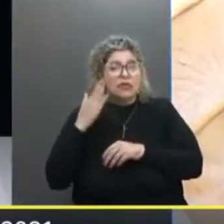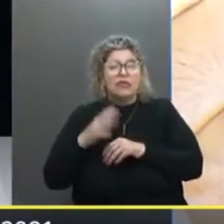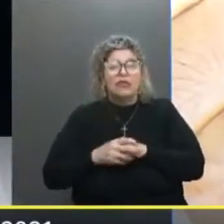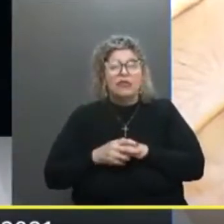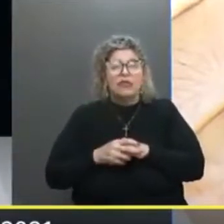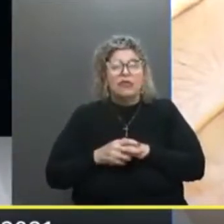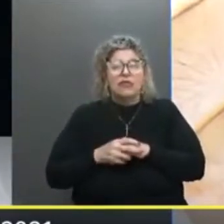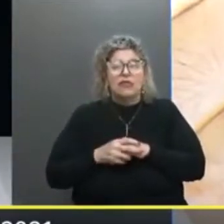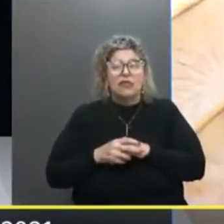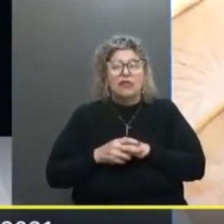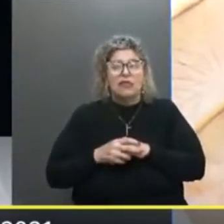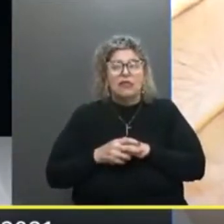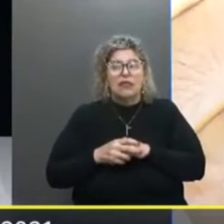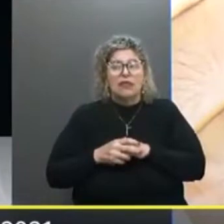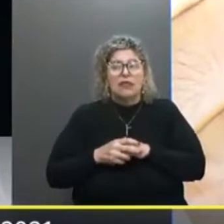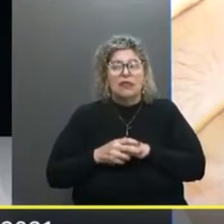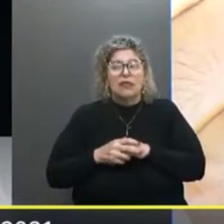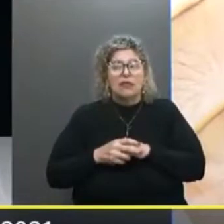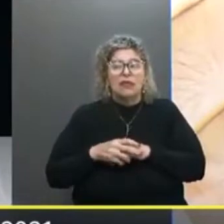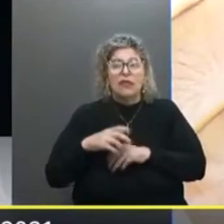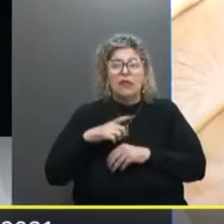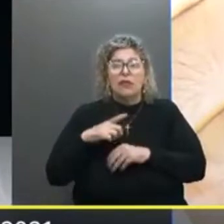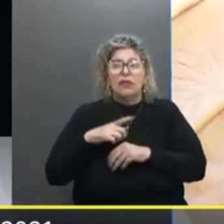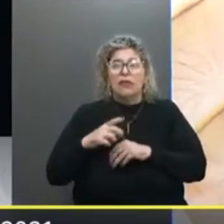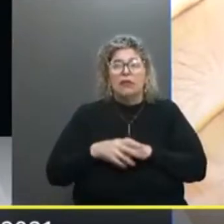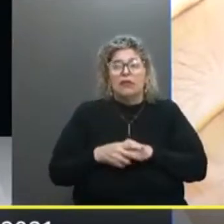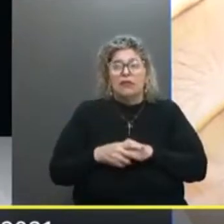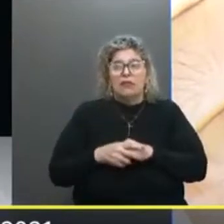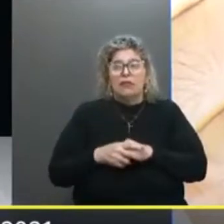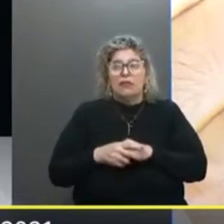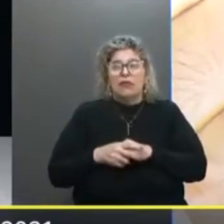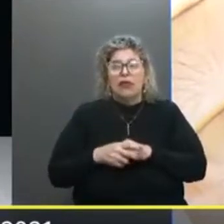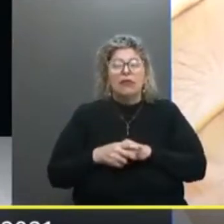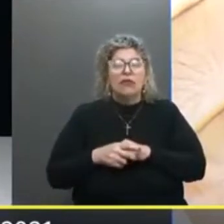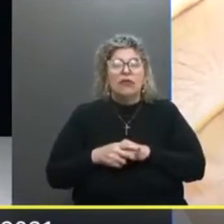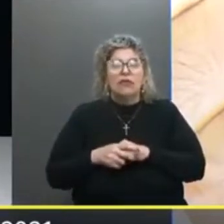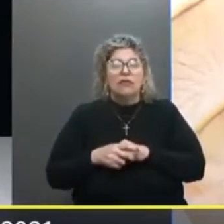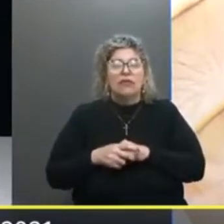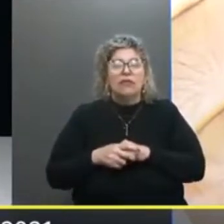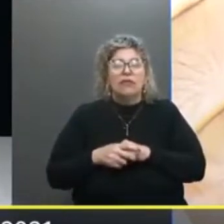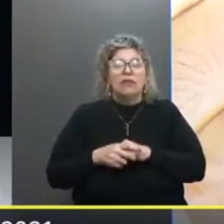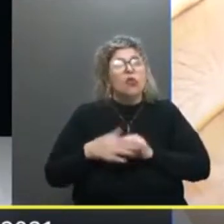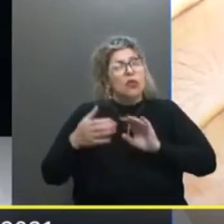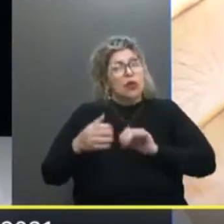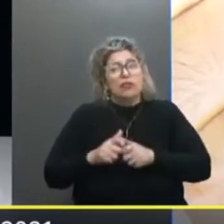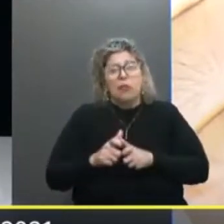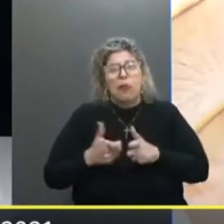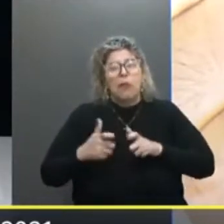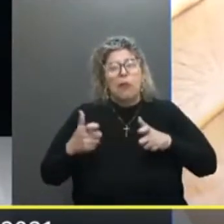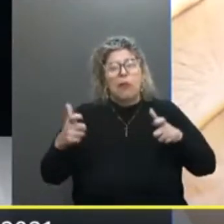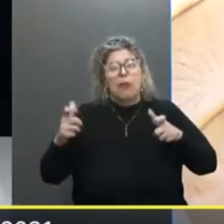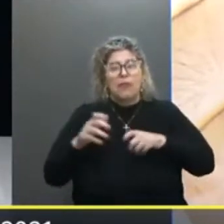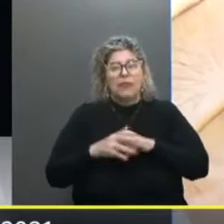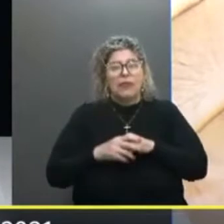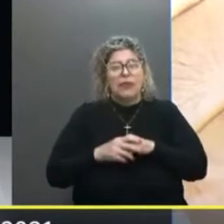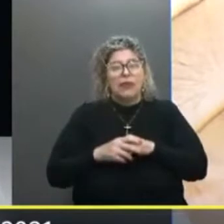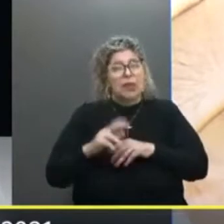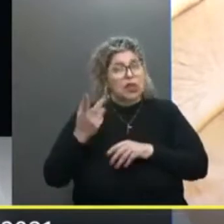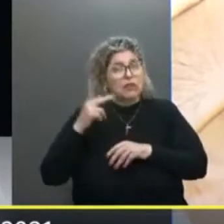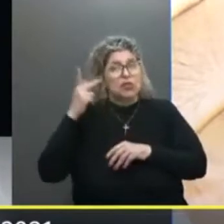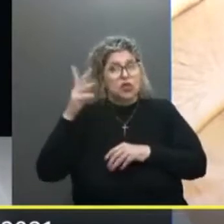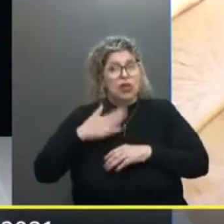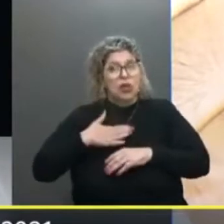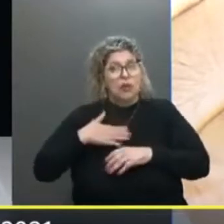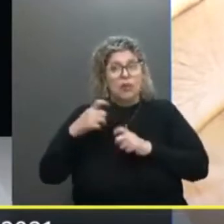Que houve Nesse momento Da pandemia Uma situação Que nunca tinha Acontecido Pelo menos Com essa proporção Pelo menos Na minha história